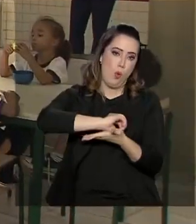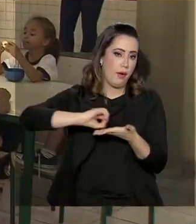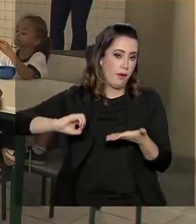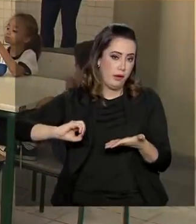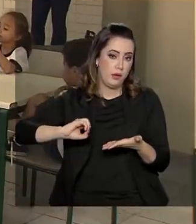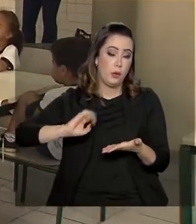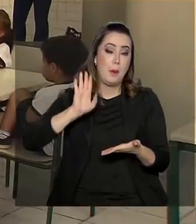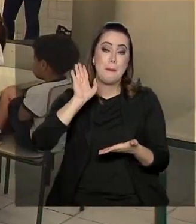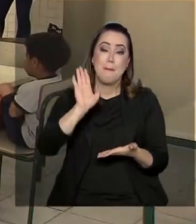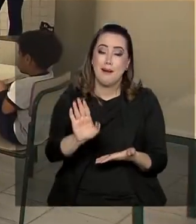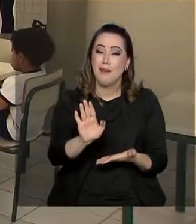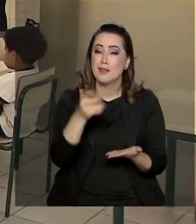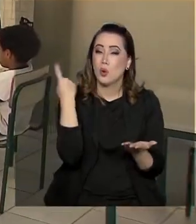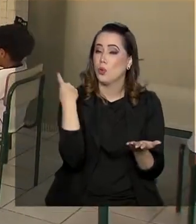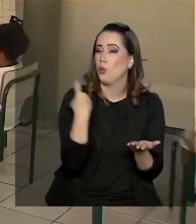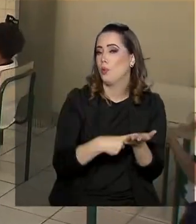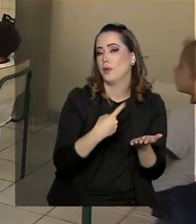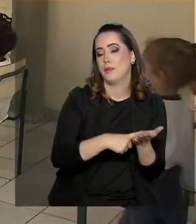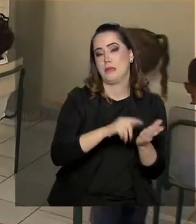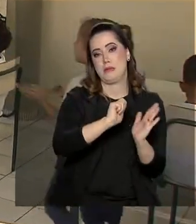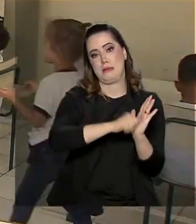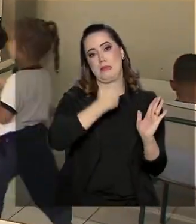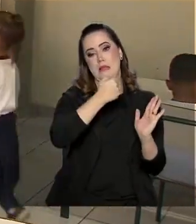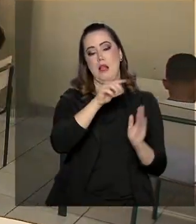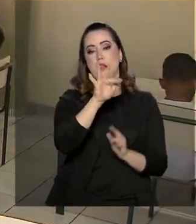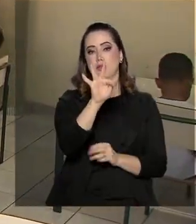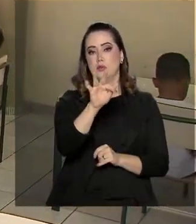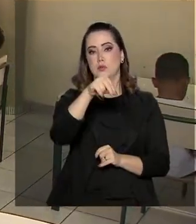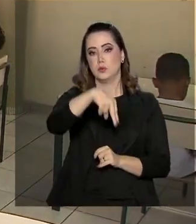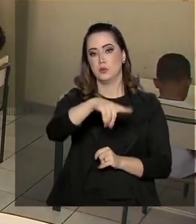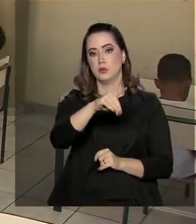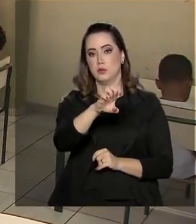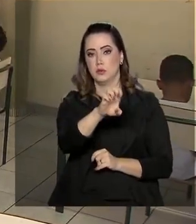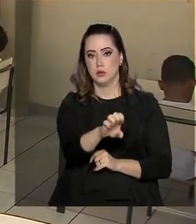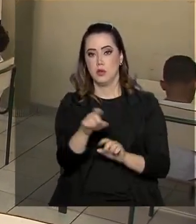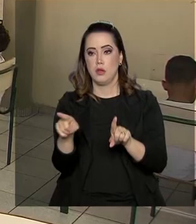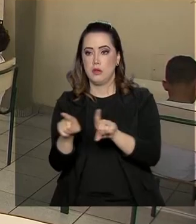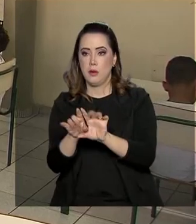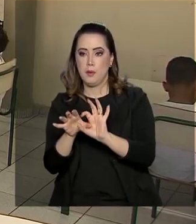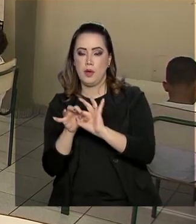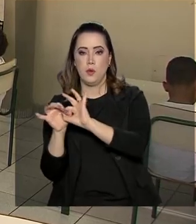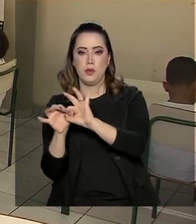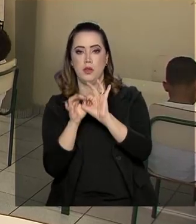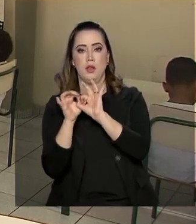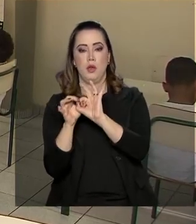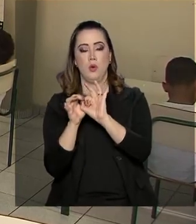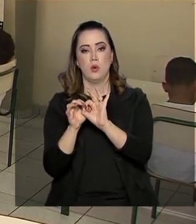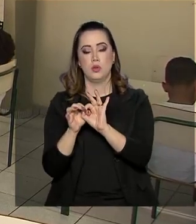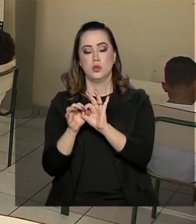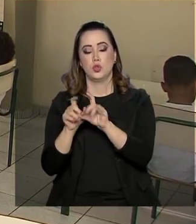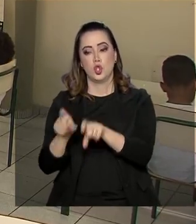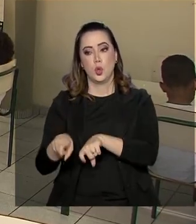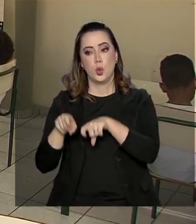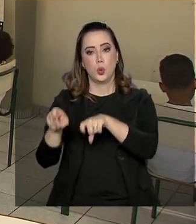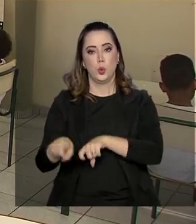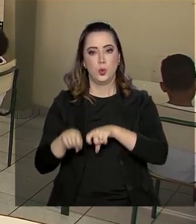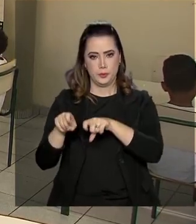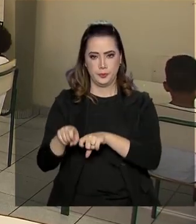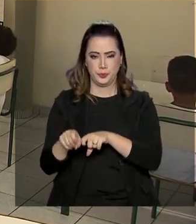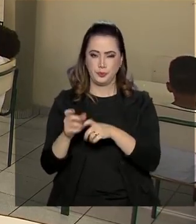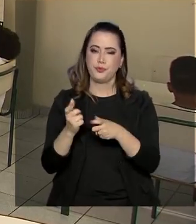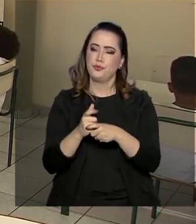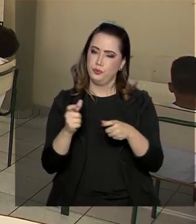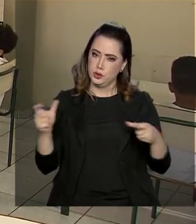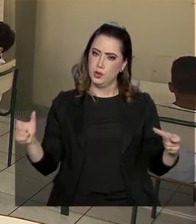mas um acordo firmado entre o Fundo Nacional de Desenvolvimento da Educação e a Sociedade Nacional de Agricultura pretende aumentar